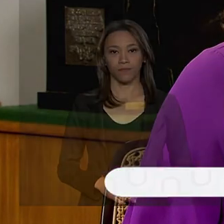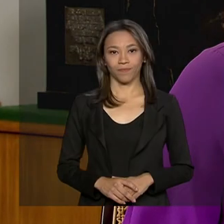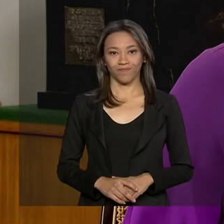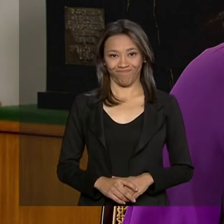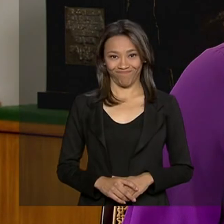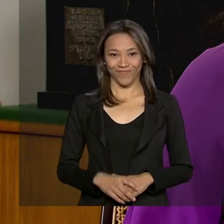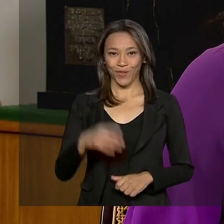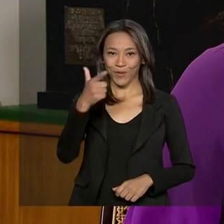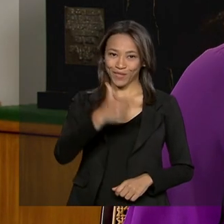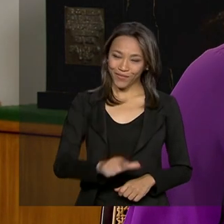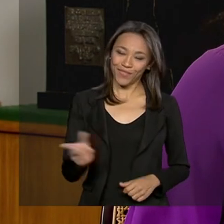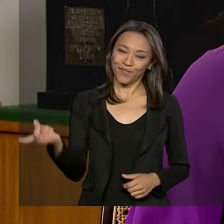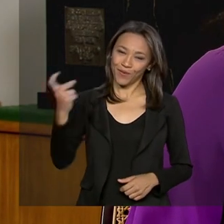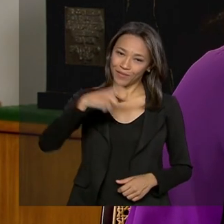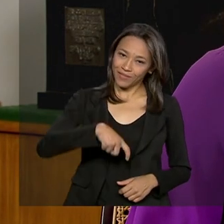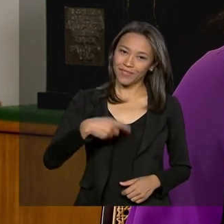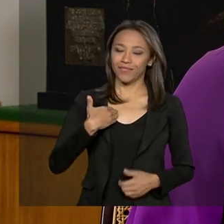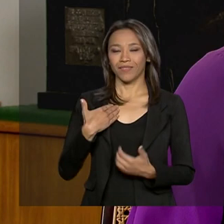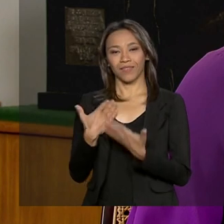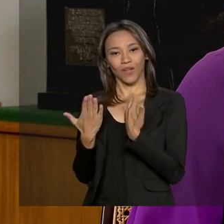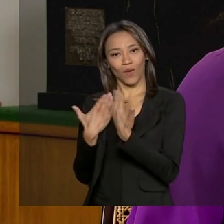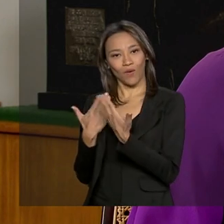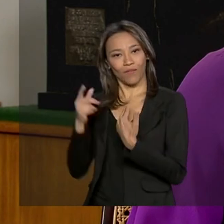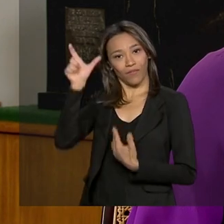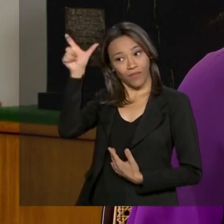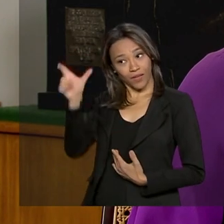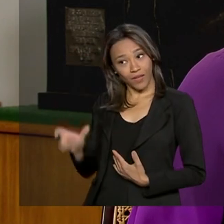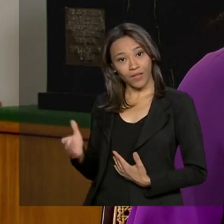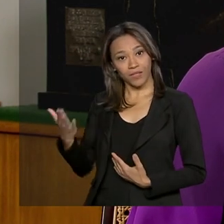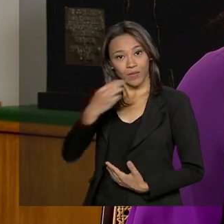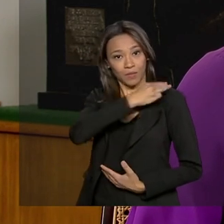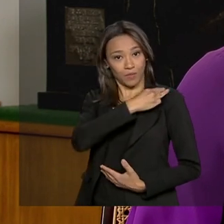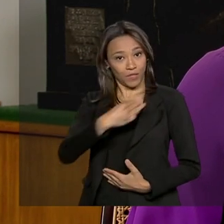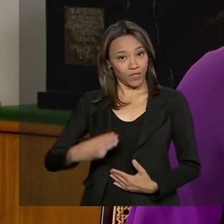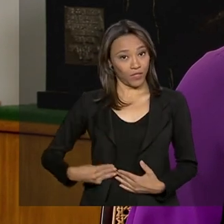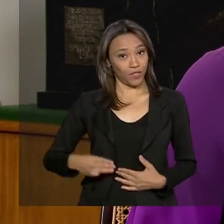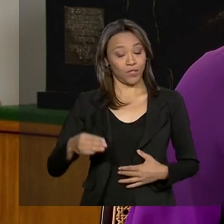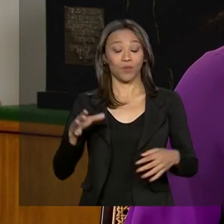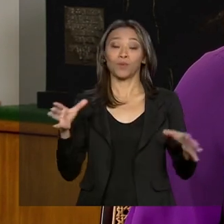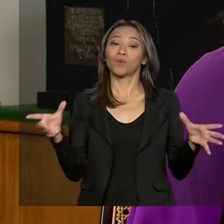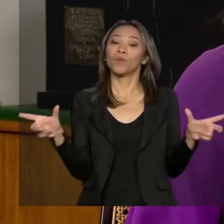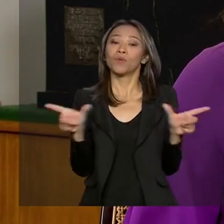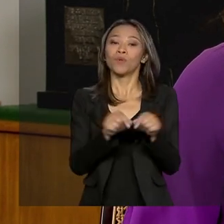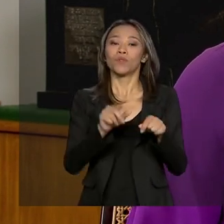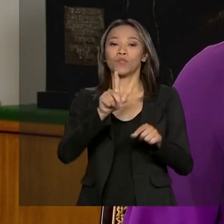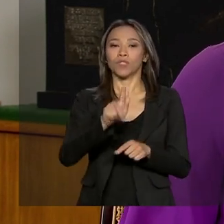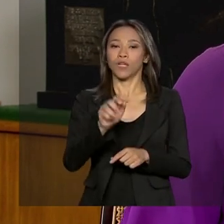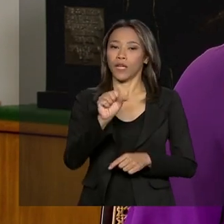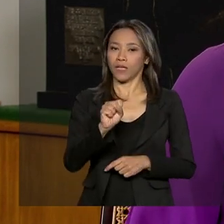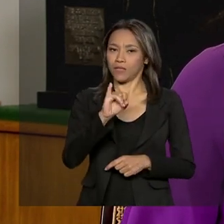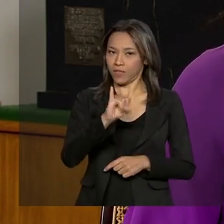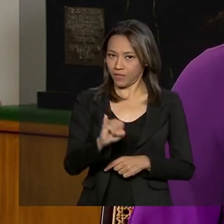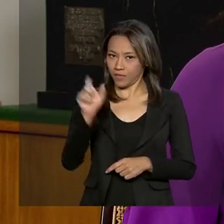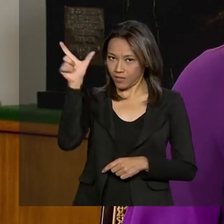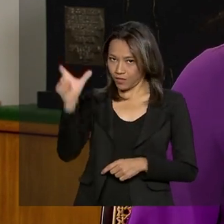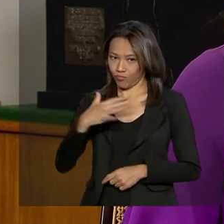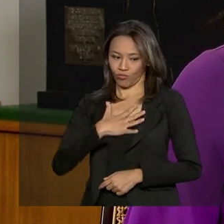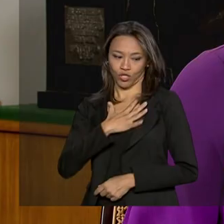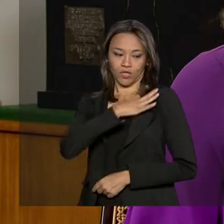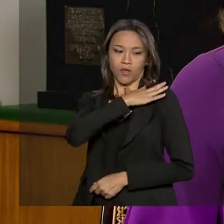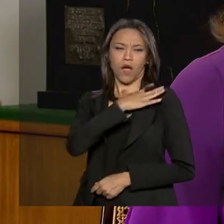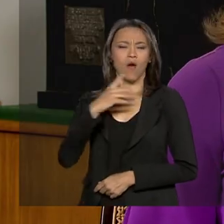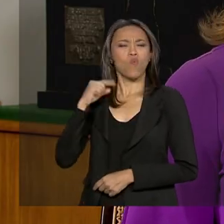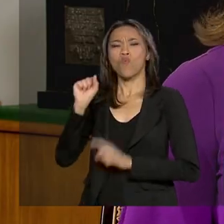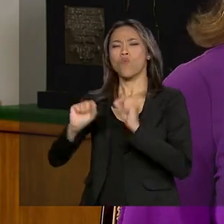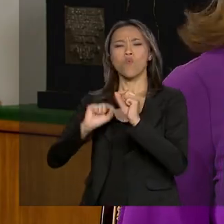A gente está de volta aqui nessa conversa com o ministro-chefe do Gabinete de Segurança Institucional, o general Heleno, para tentar fazer aqui um balancinho